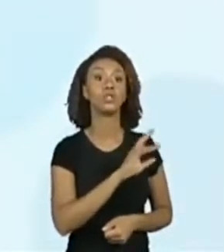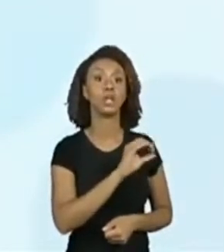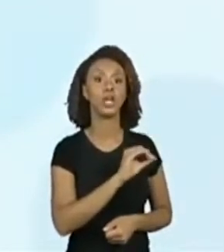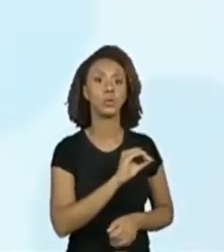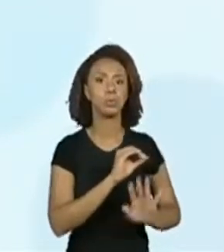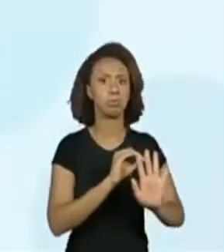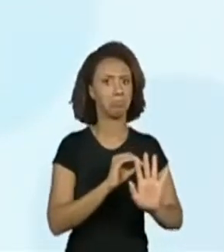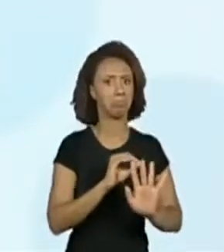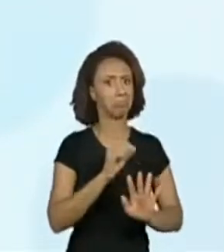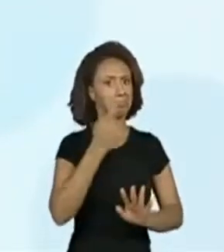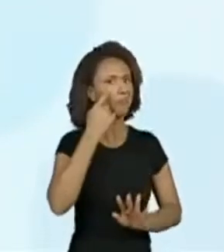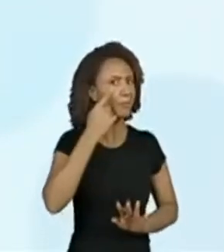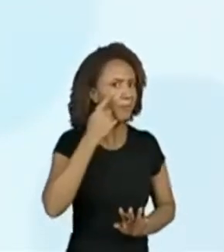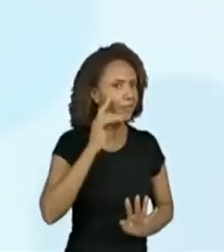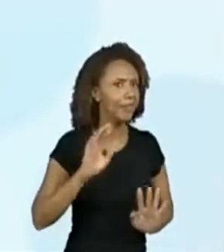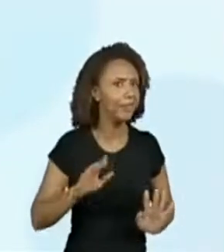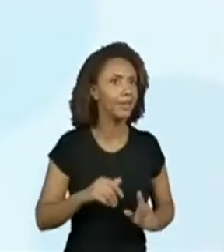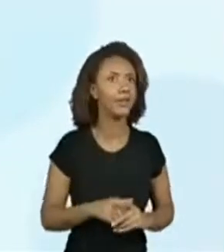aqui a caneta para...